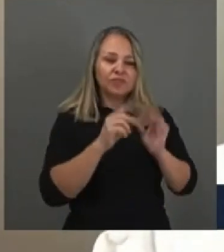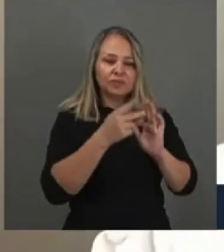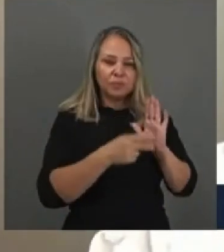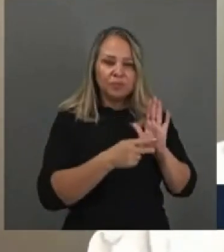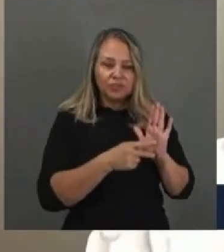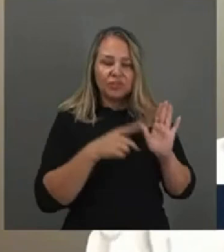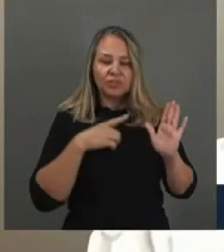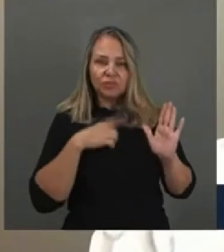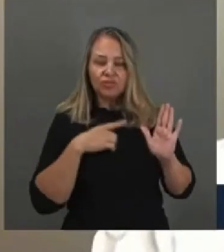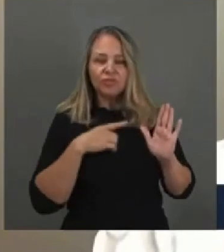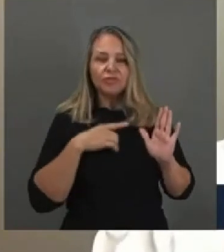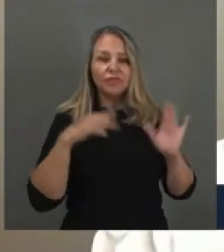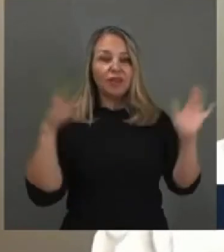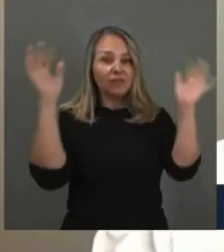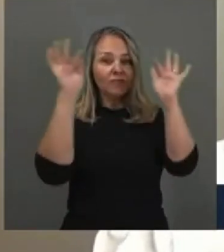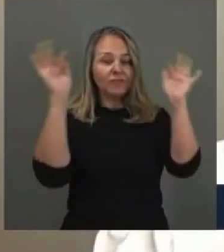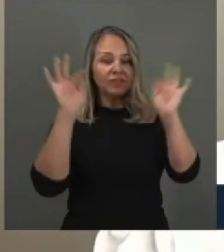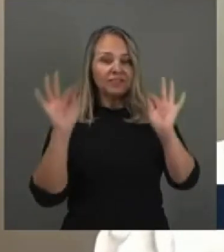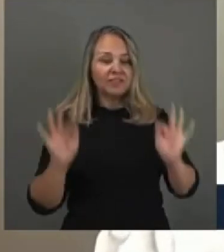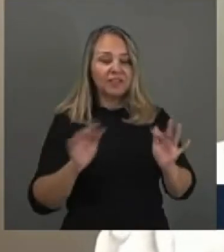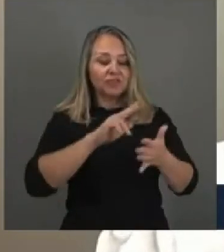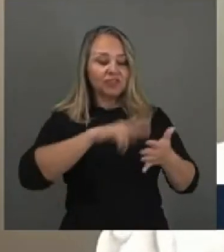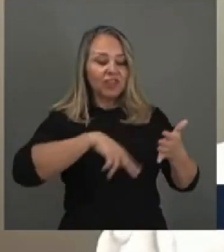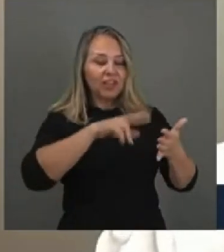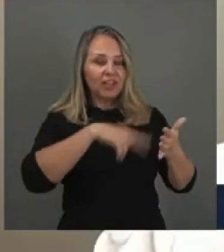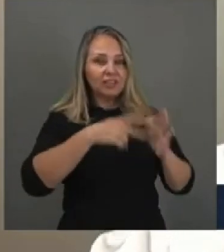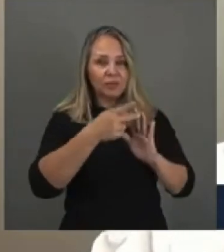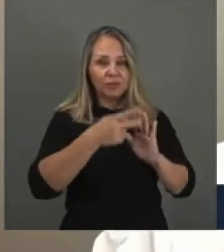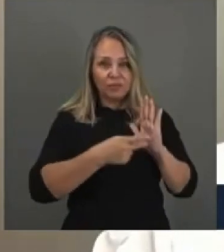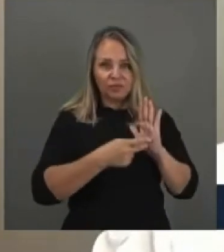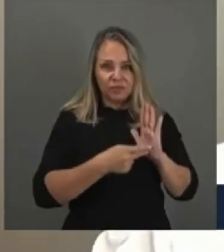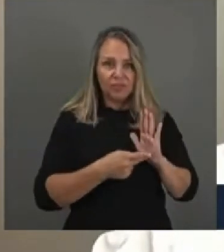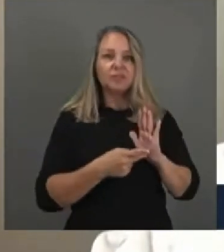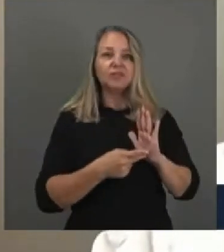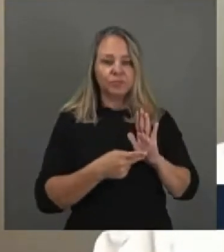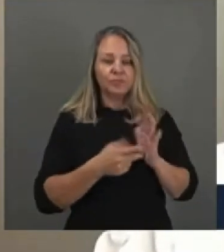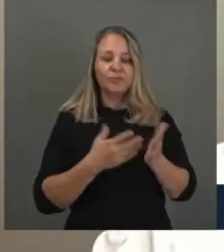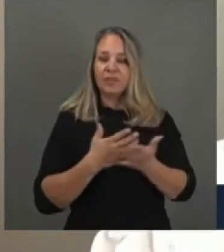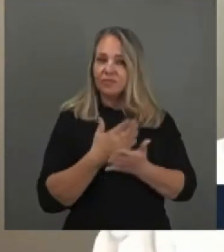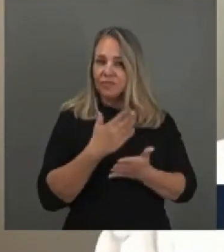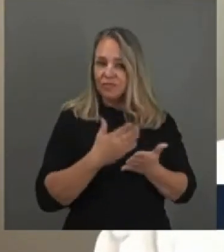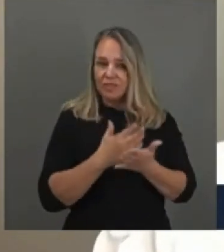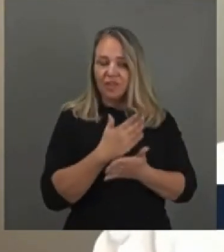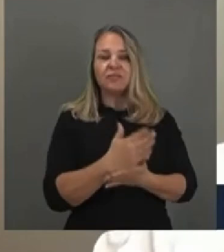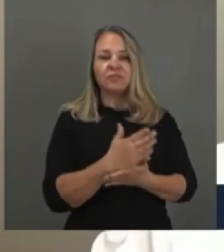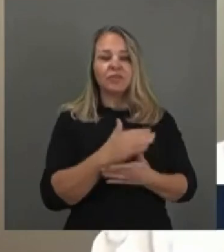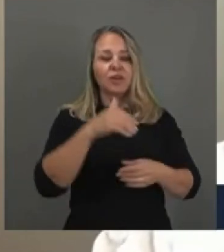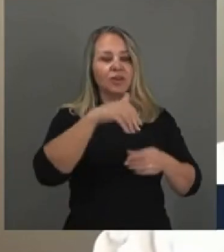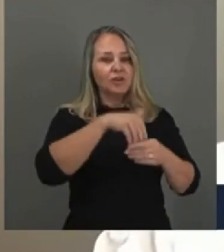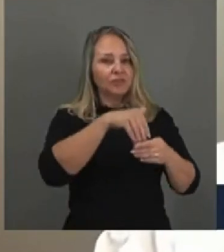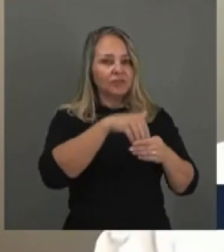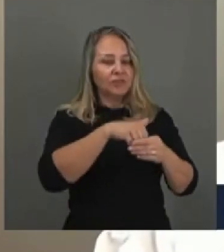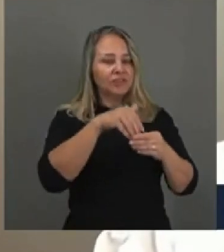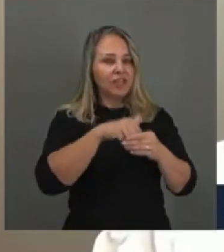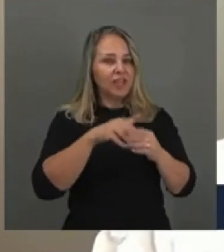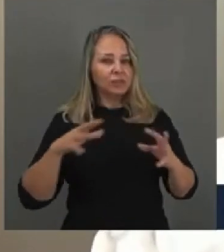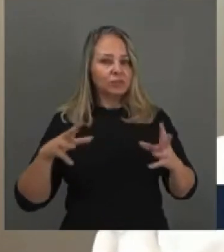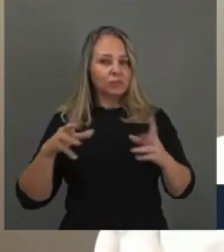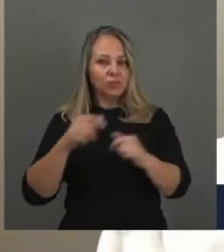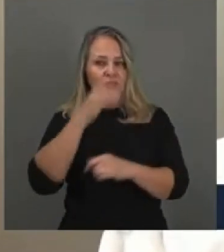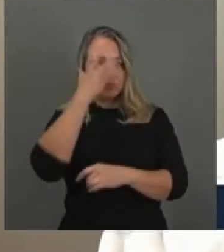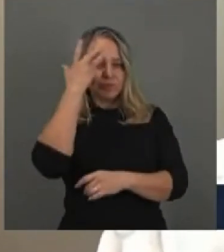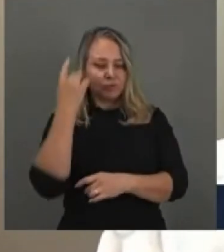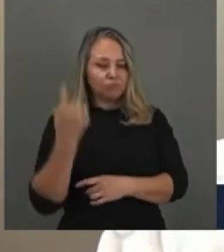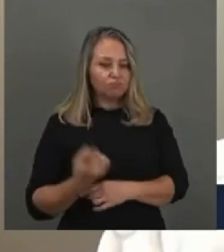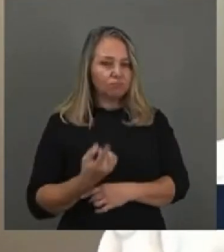eu tive a felicidade de relatar esse projeto. O projeto é favorável, foi votado na unanimidade, é uma